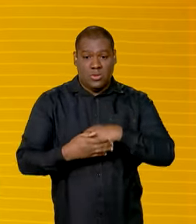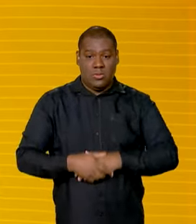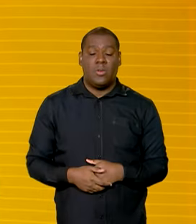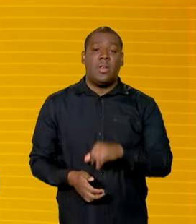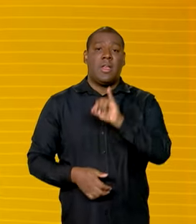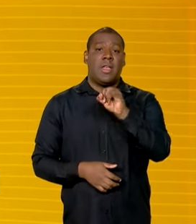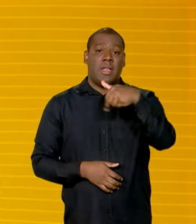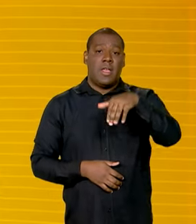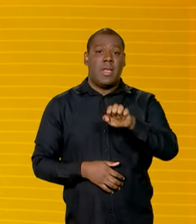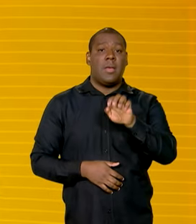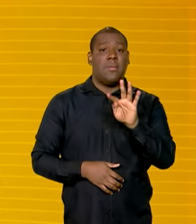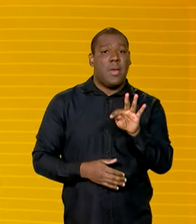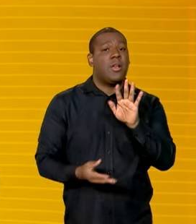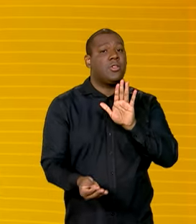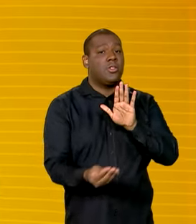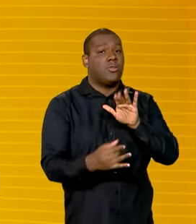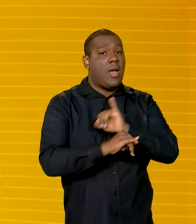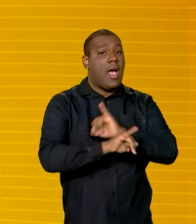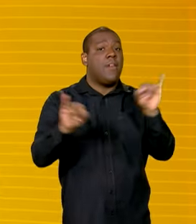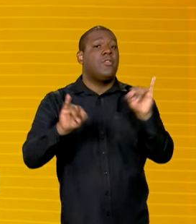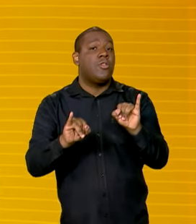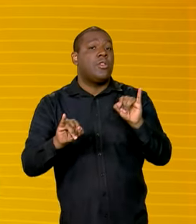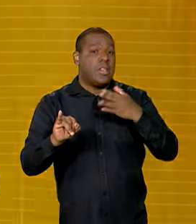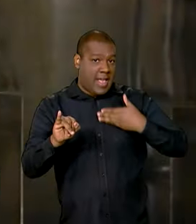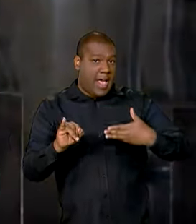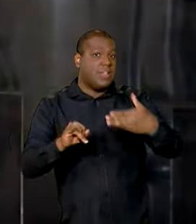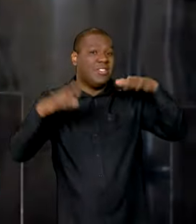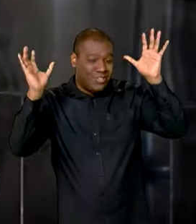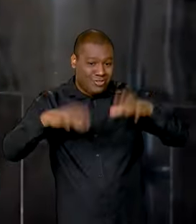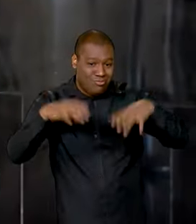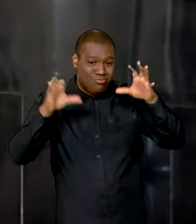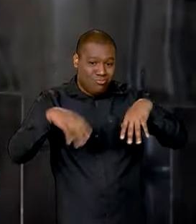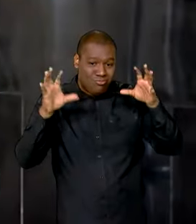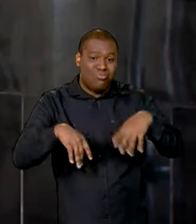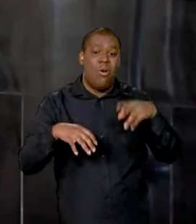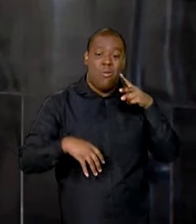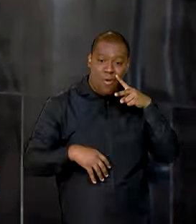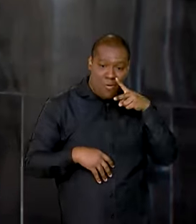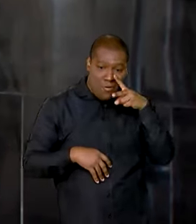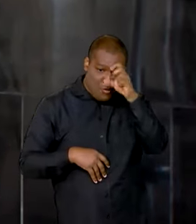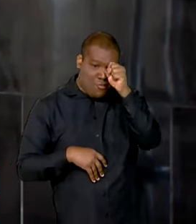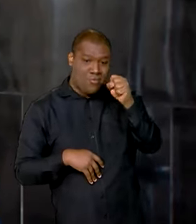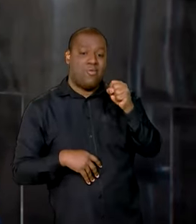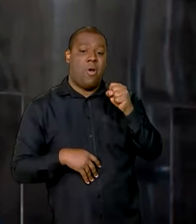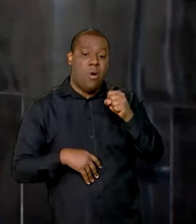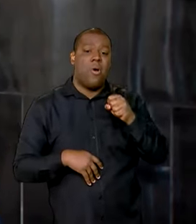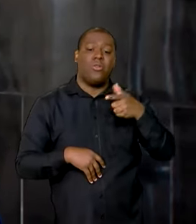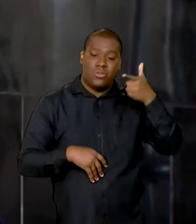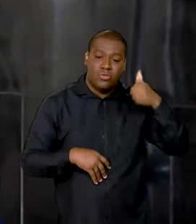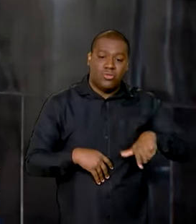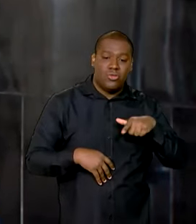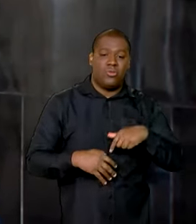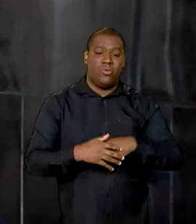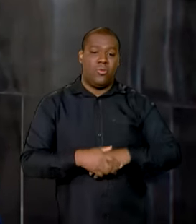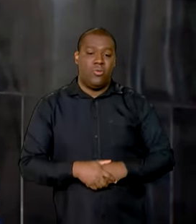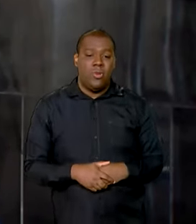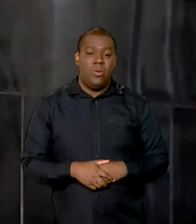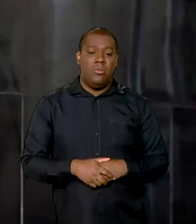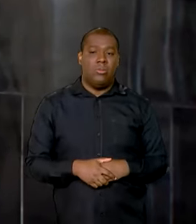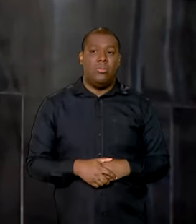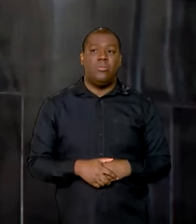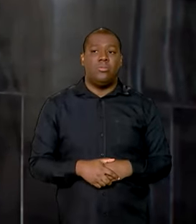previstas mais chuvas para a região nos próximos dias. É uma chuva acima da média do que é previsto para essa época do ano por lá.